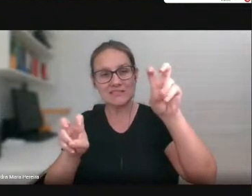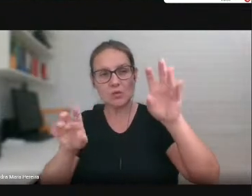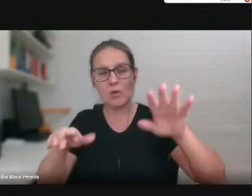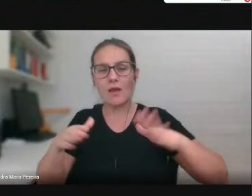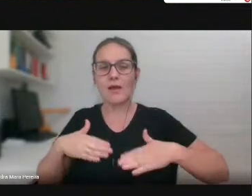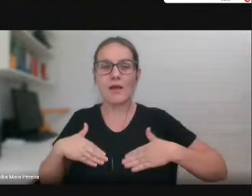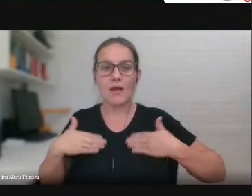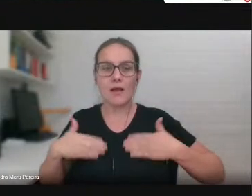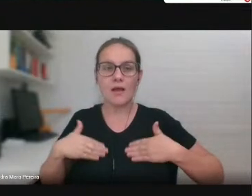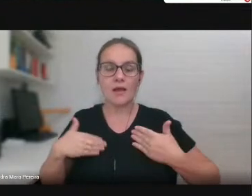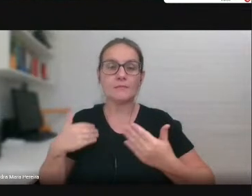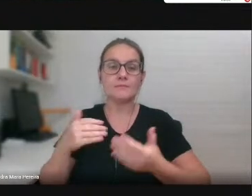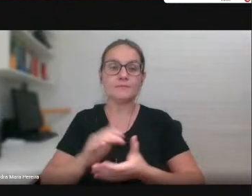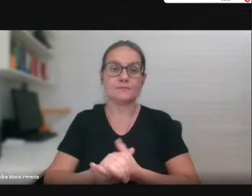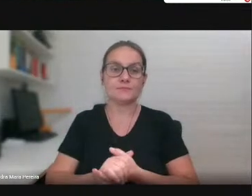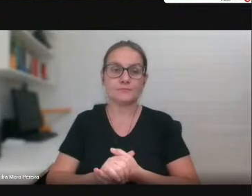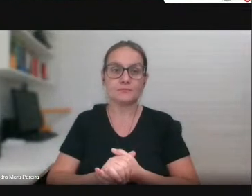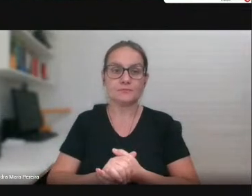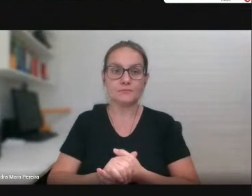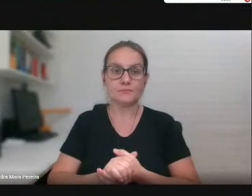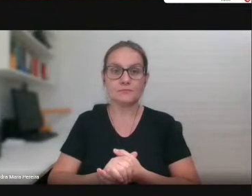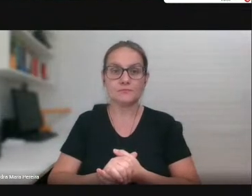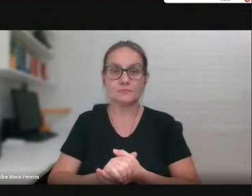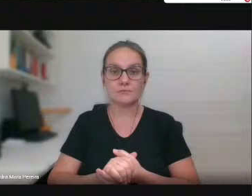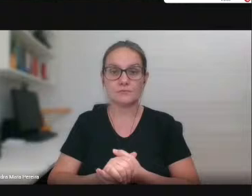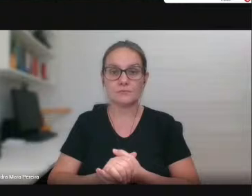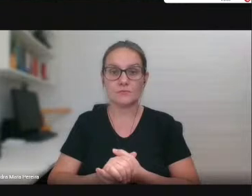é de Barra Ola, que diz assim,